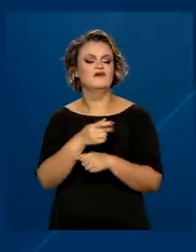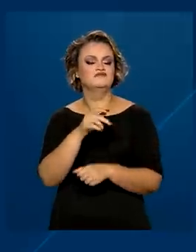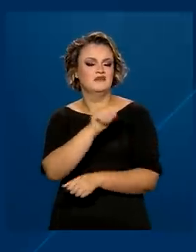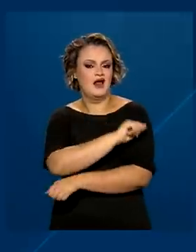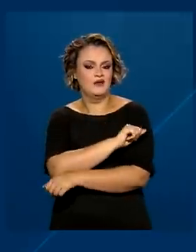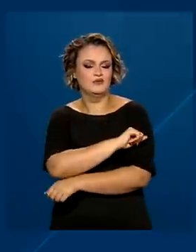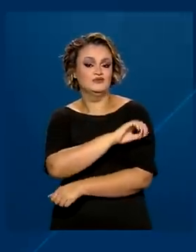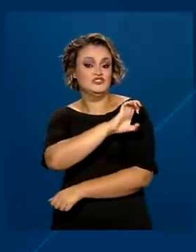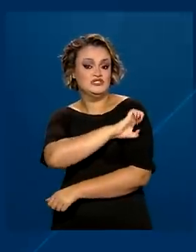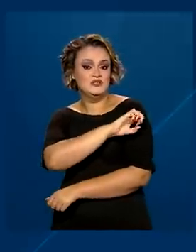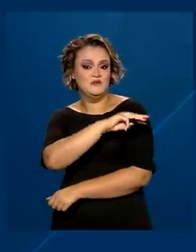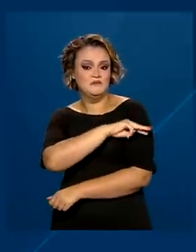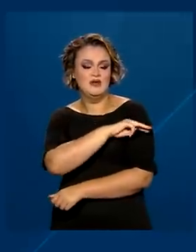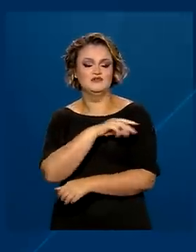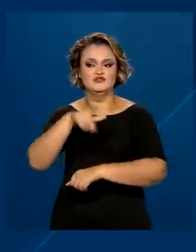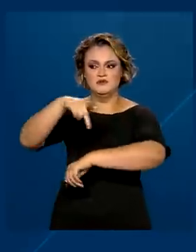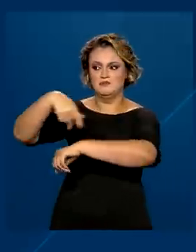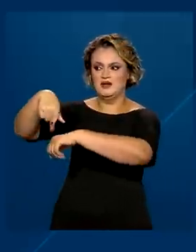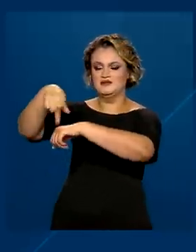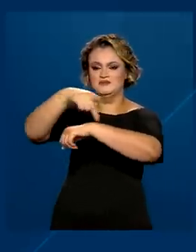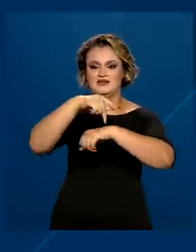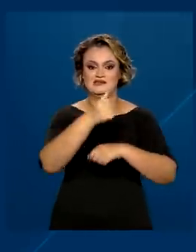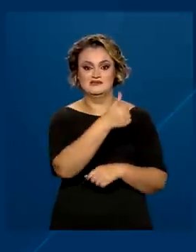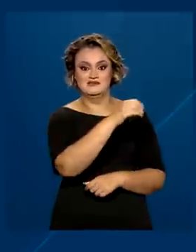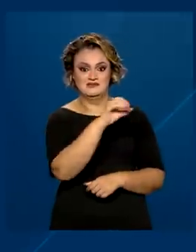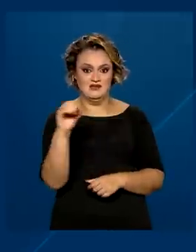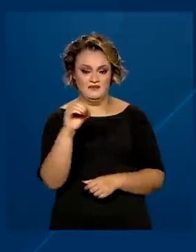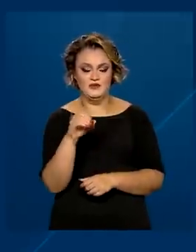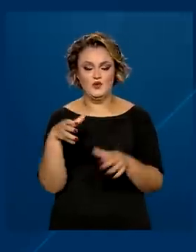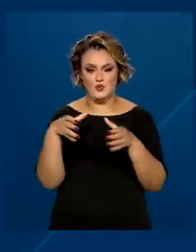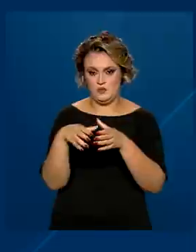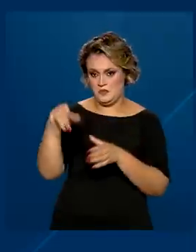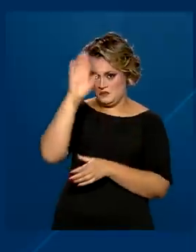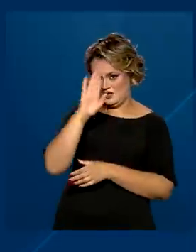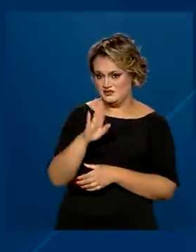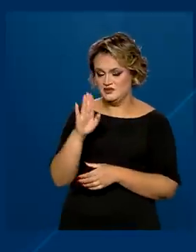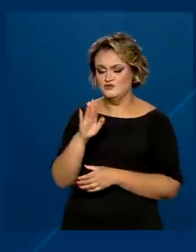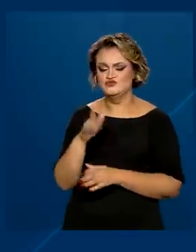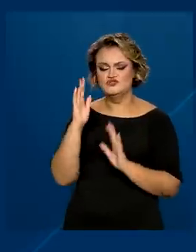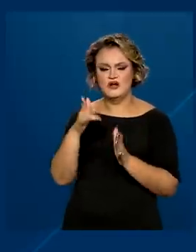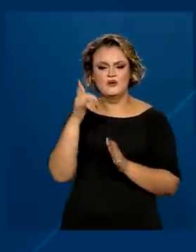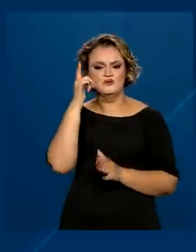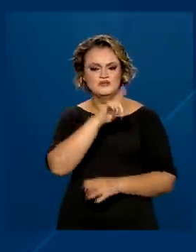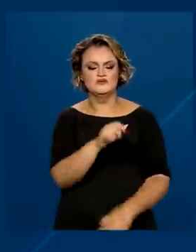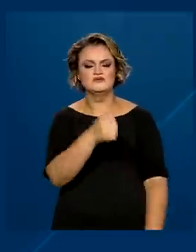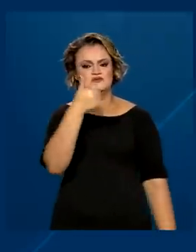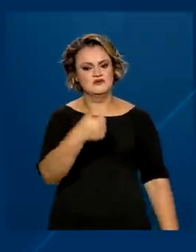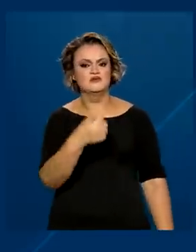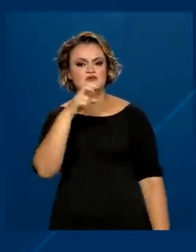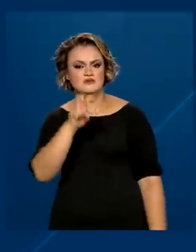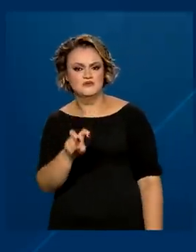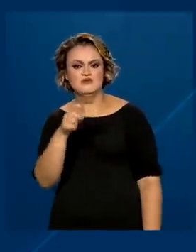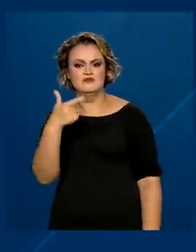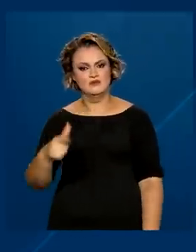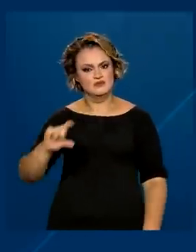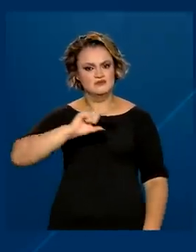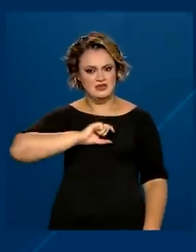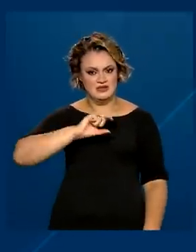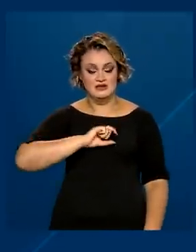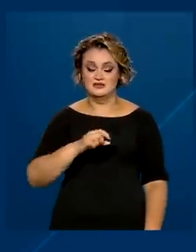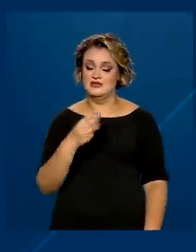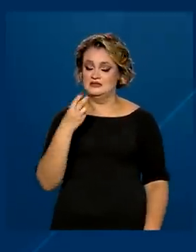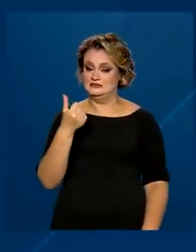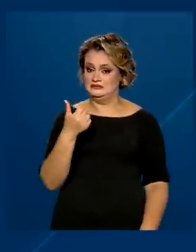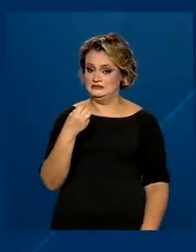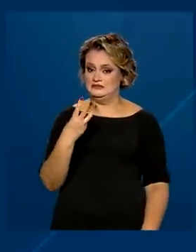ensino médio de mais de 100 países. As equipes brasileiras já conquistaram 152 medalhas, sendo